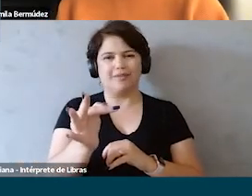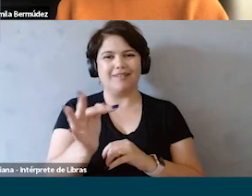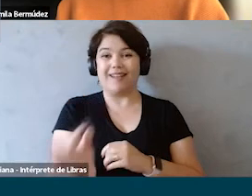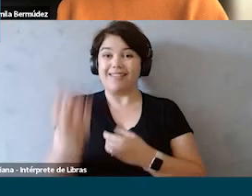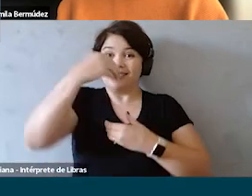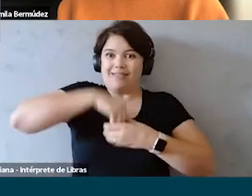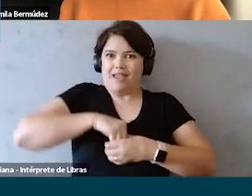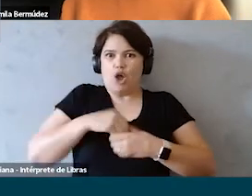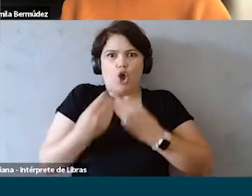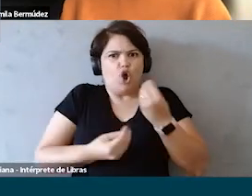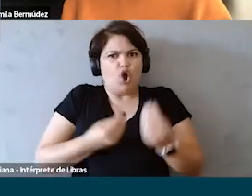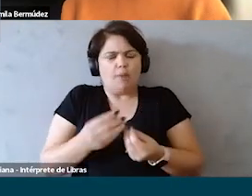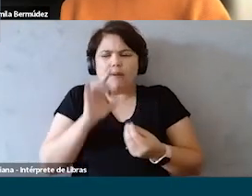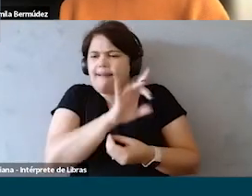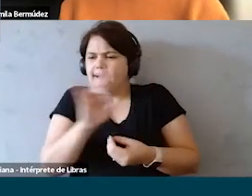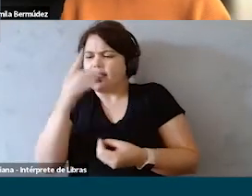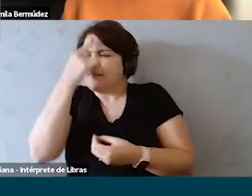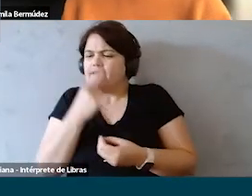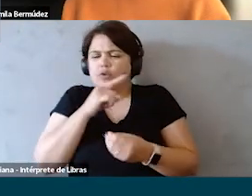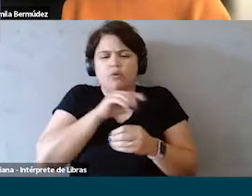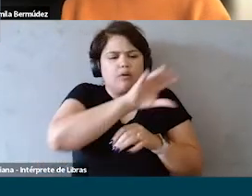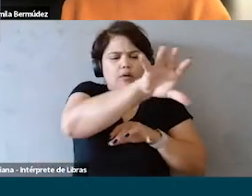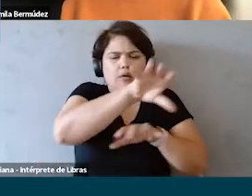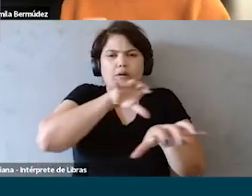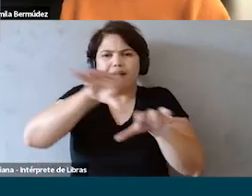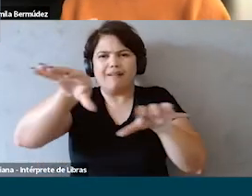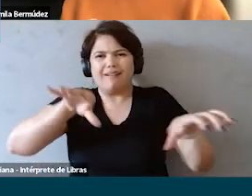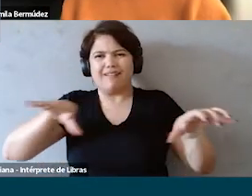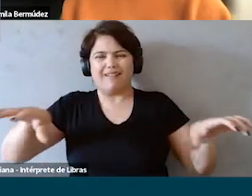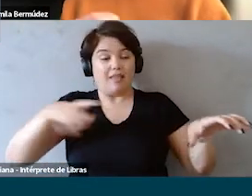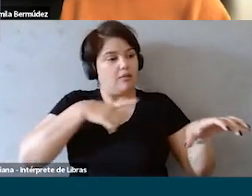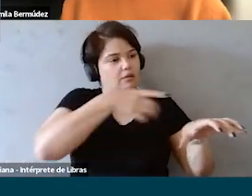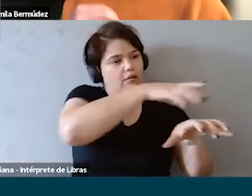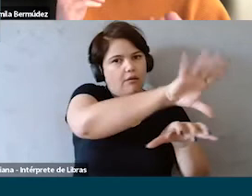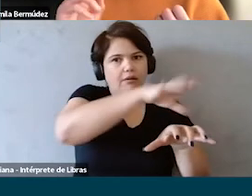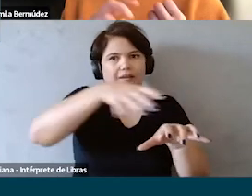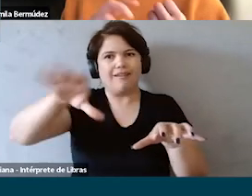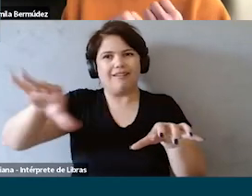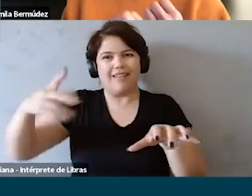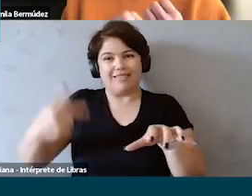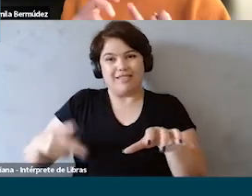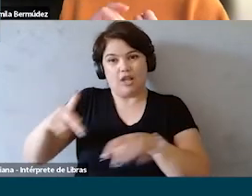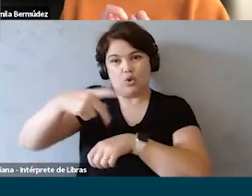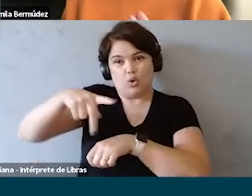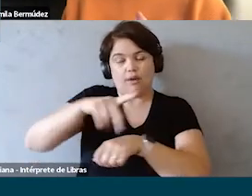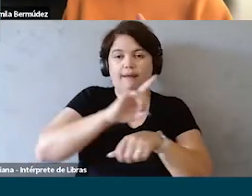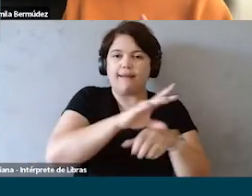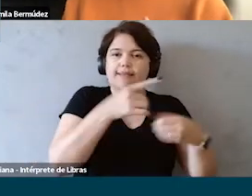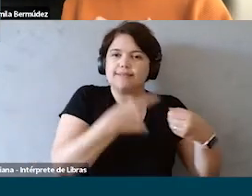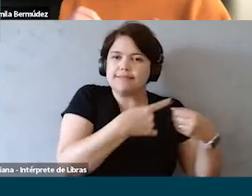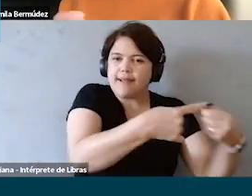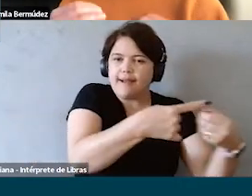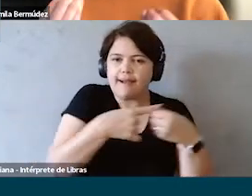dessa definição, a gente conseguiu entender como esses perfis estavam distribuídos. E, quando eu estou falando distribuídos, eu estou falando dentro do país, em cada